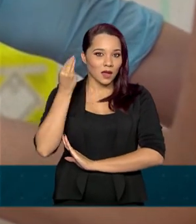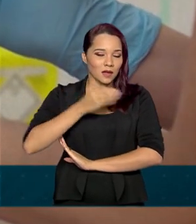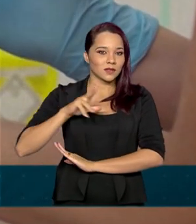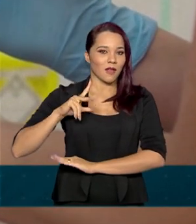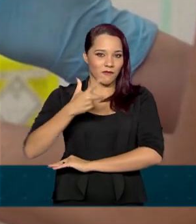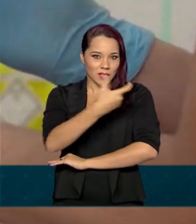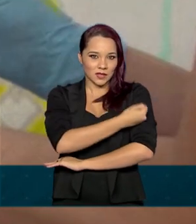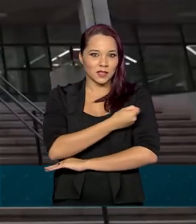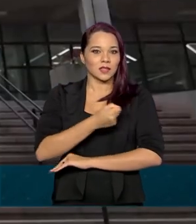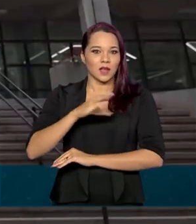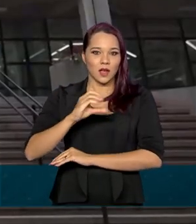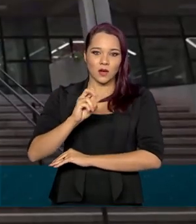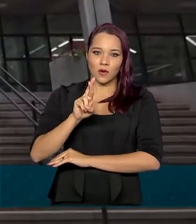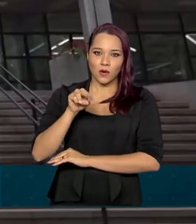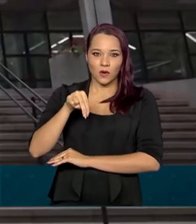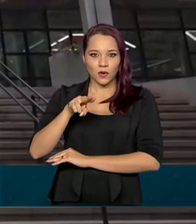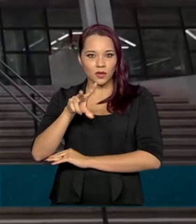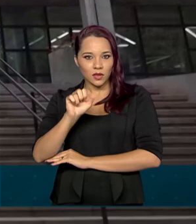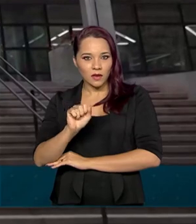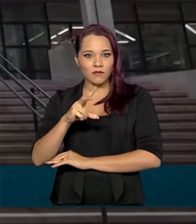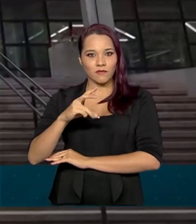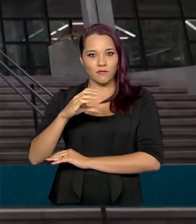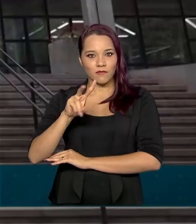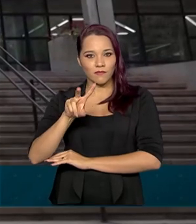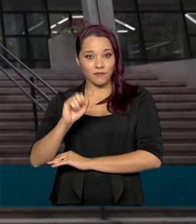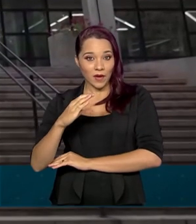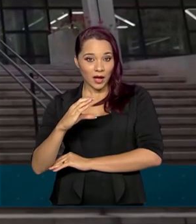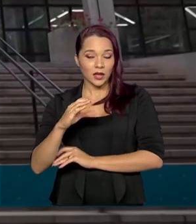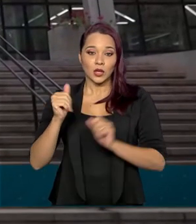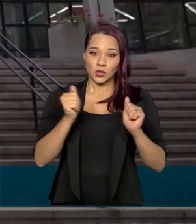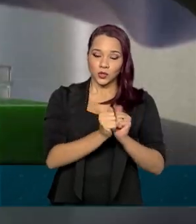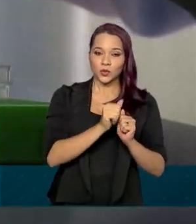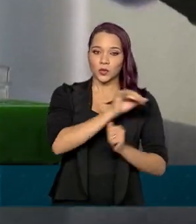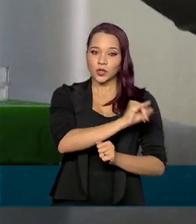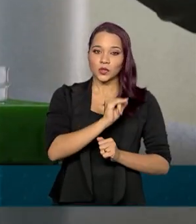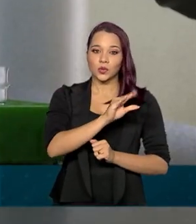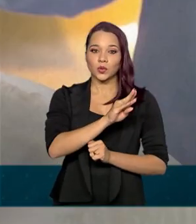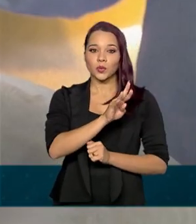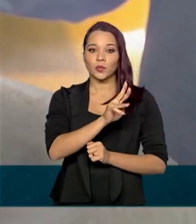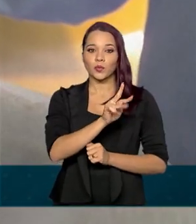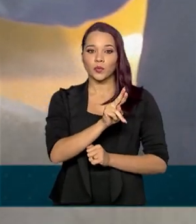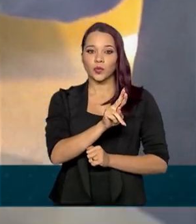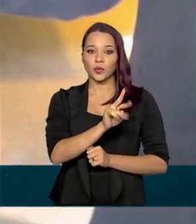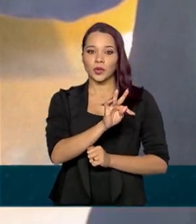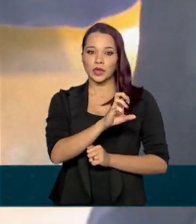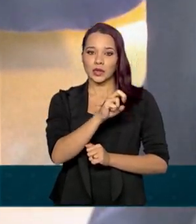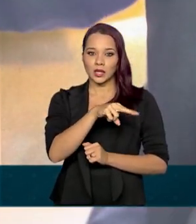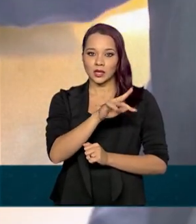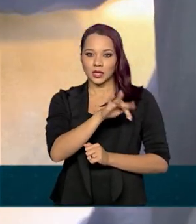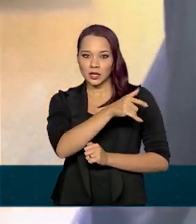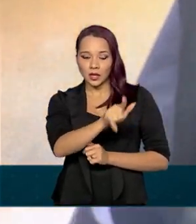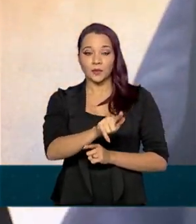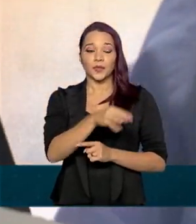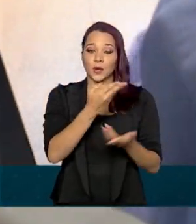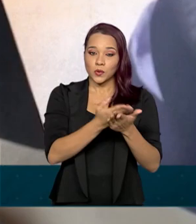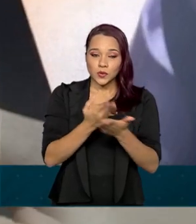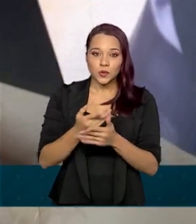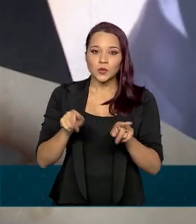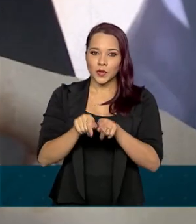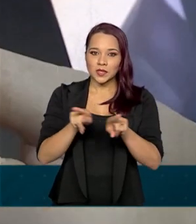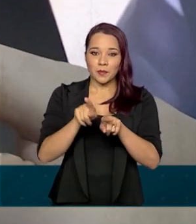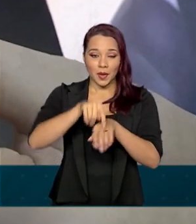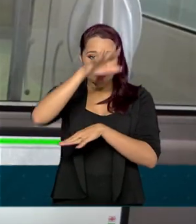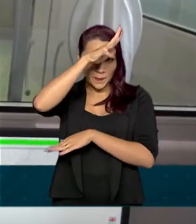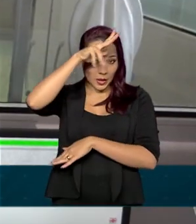Coronavac aqui no Brasil, em parceria com o Instituto Butantan. E os estudos poderão ser feitos agora também em Mato